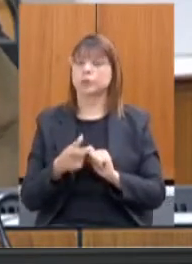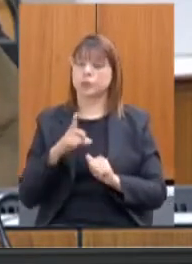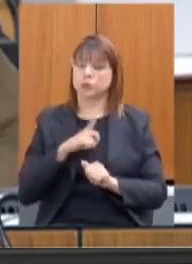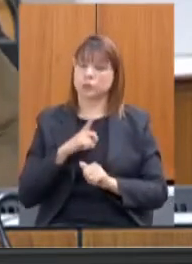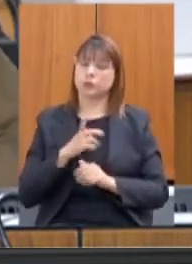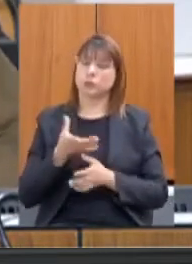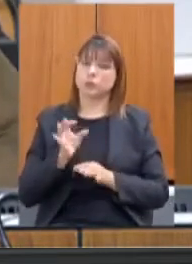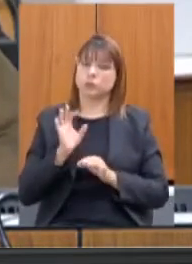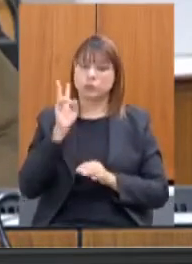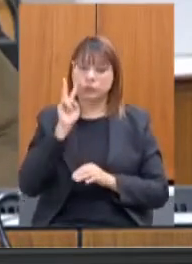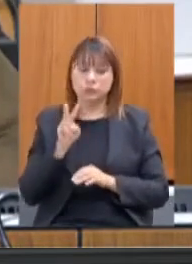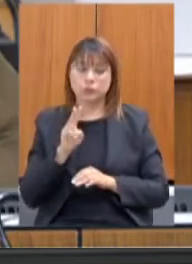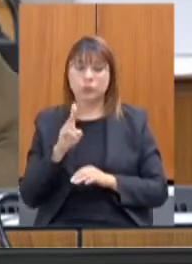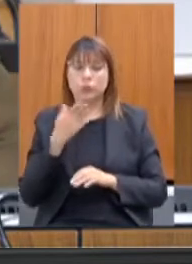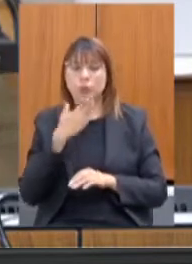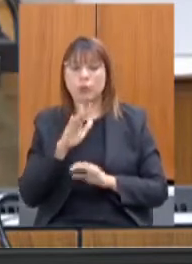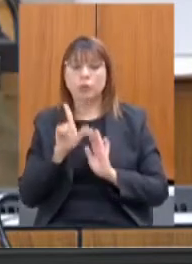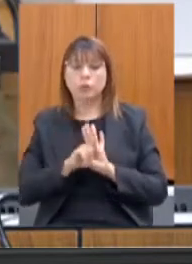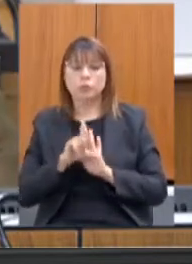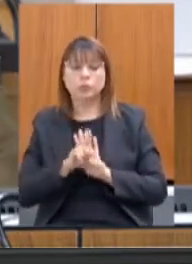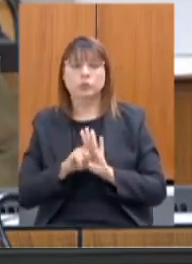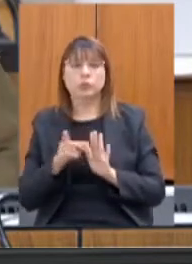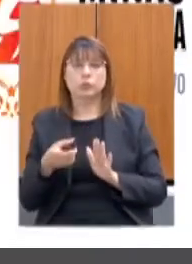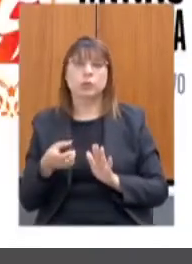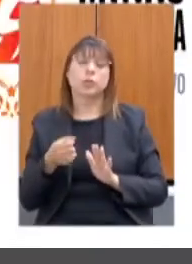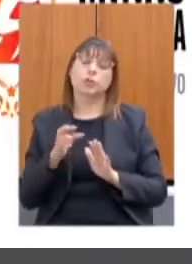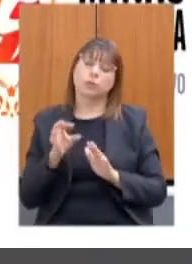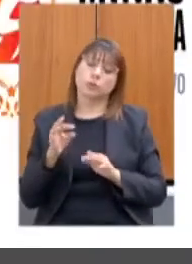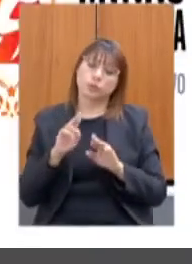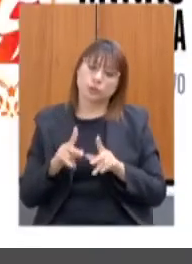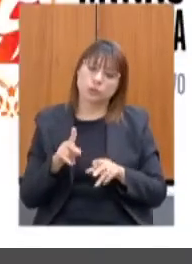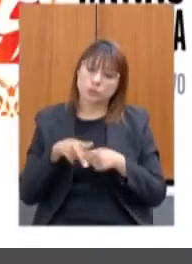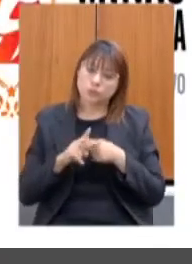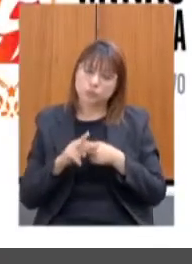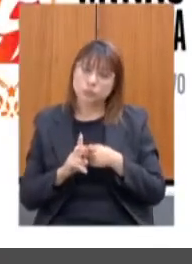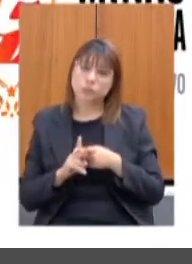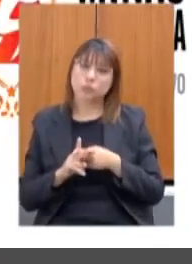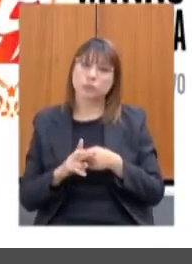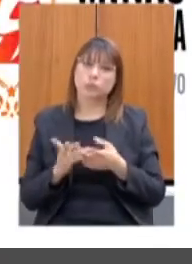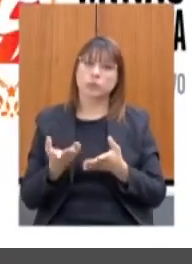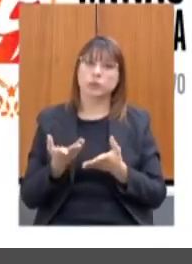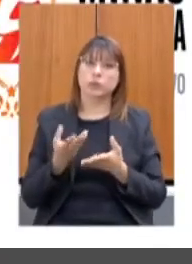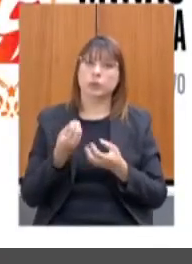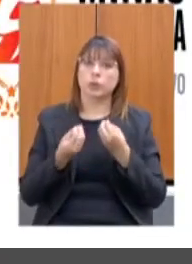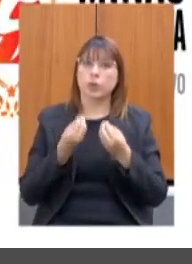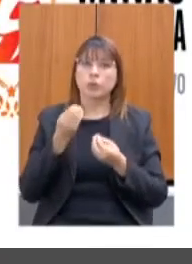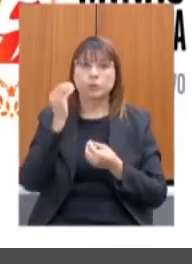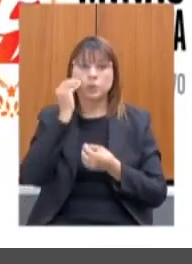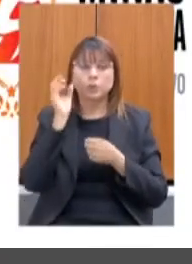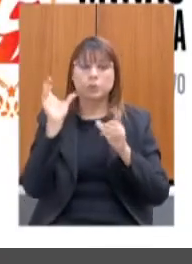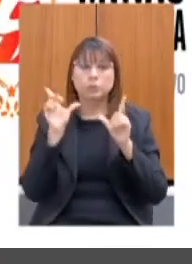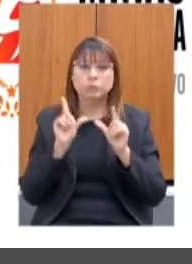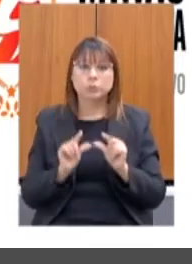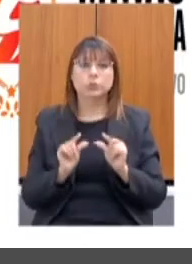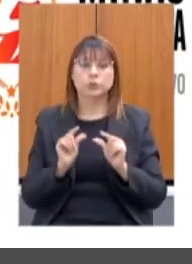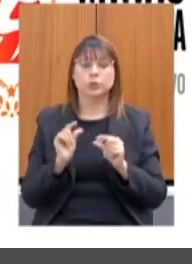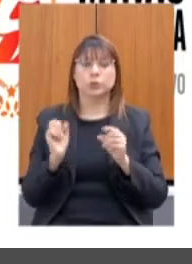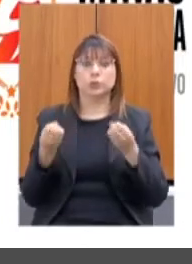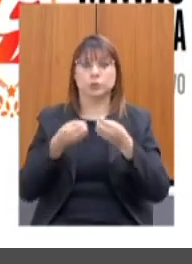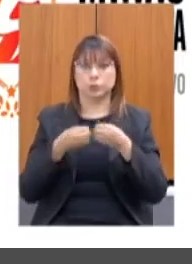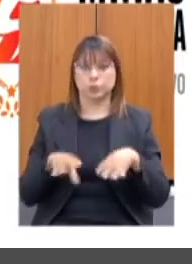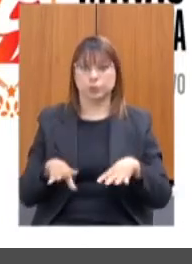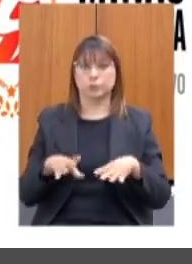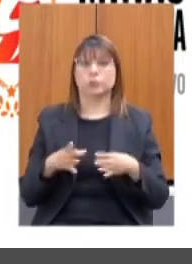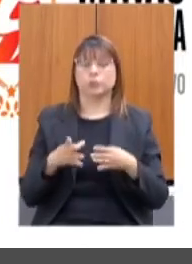dos procedimentos do ICM Esportivo, de forma a minimizar os impactos da pandemia. Como a alteração do número de